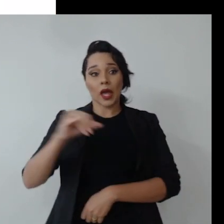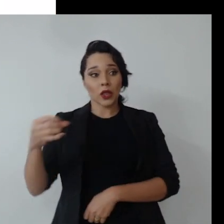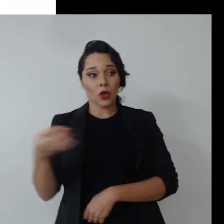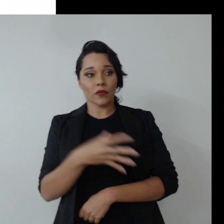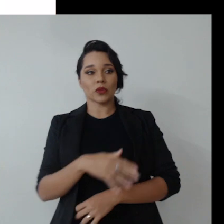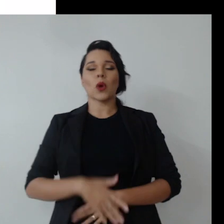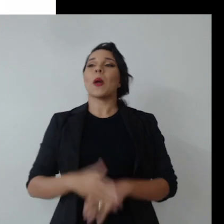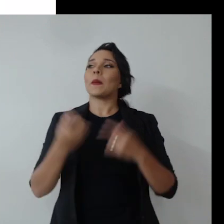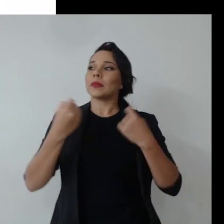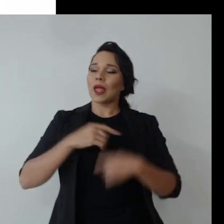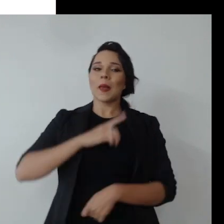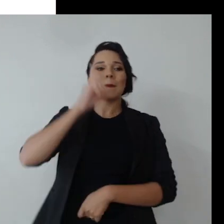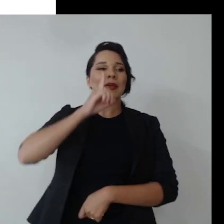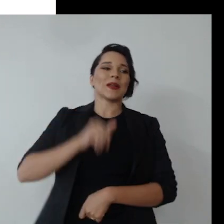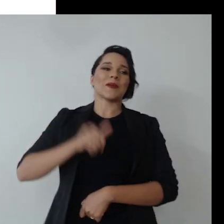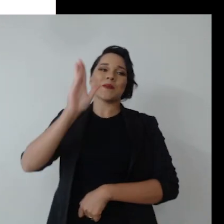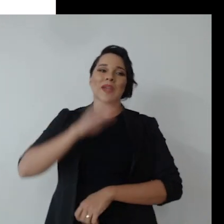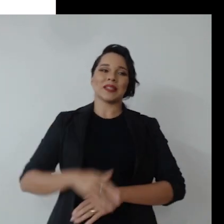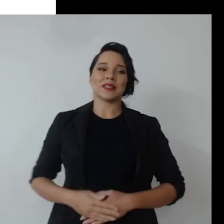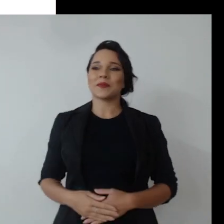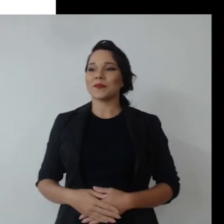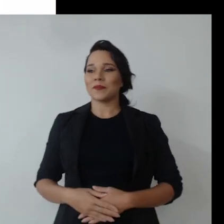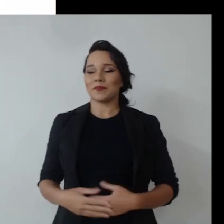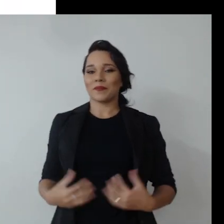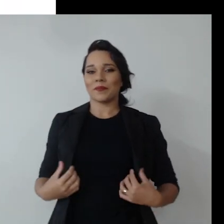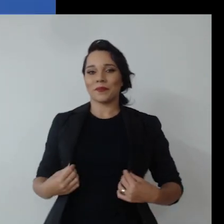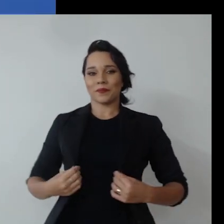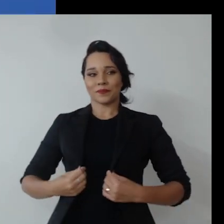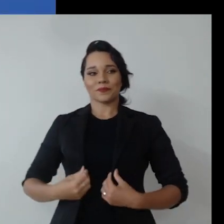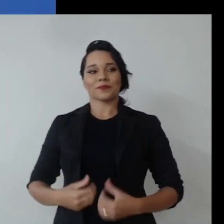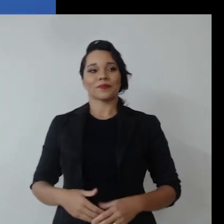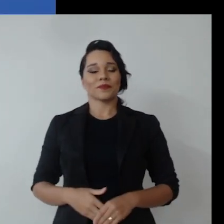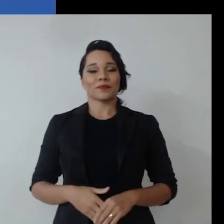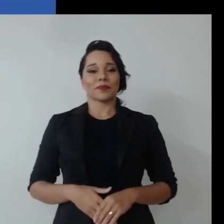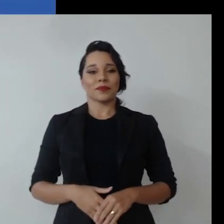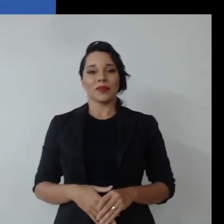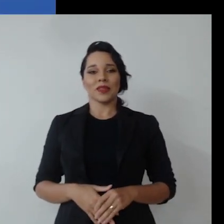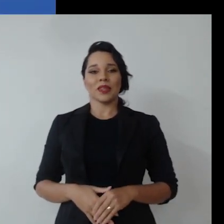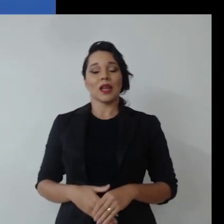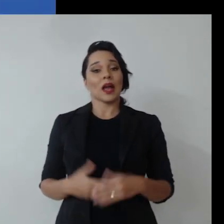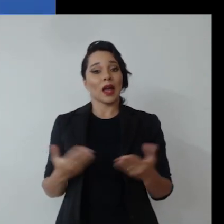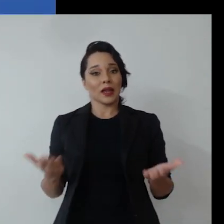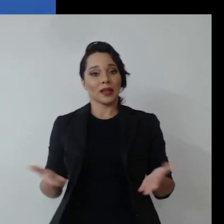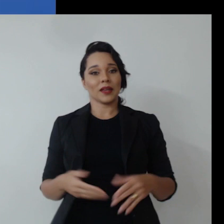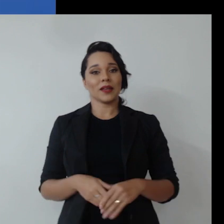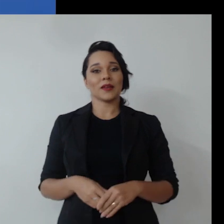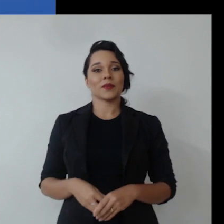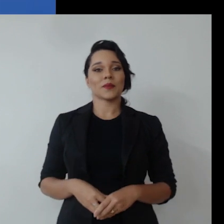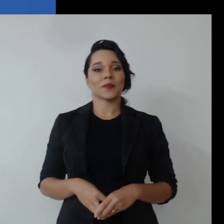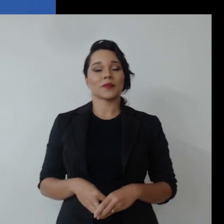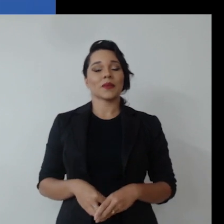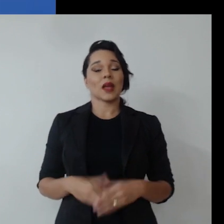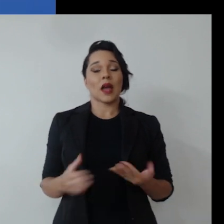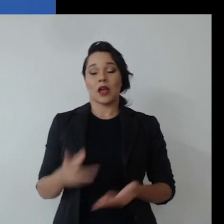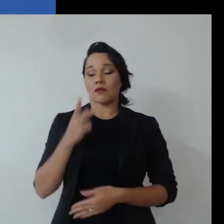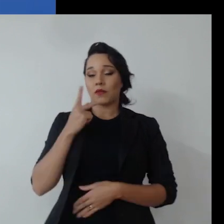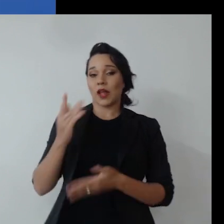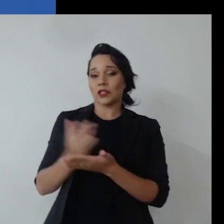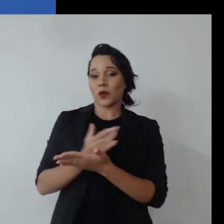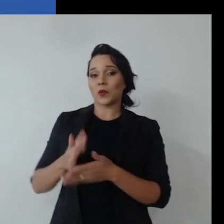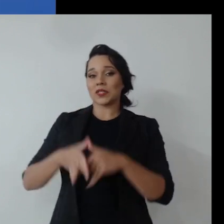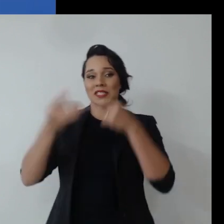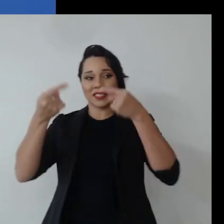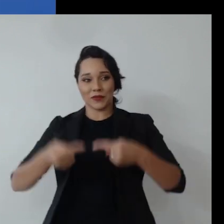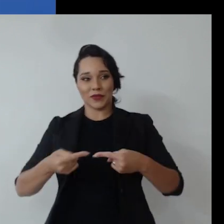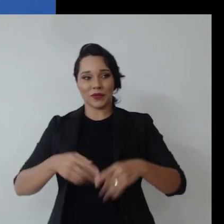é inovador tem um risco maior por razões óbvias. E aí, eu vou falar de